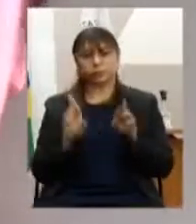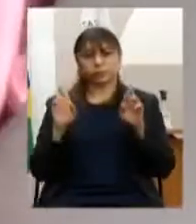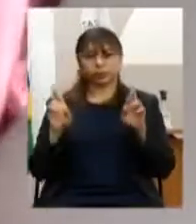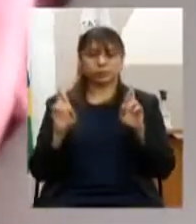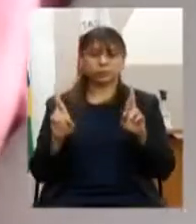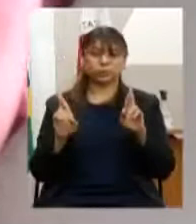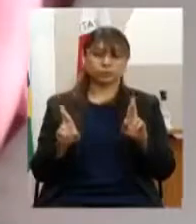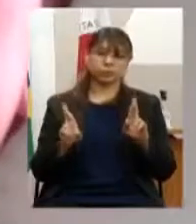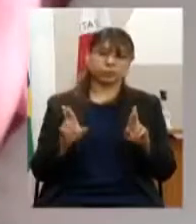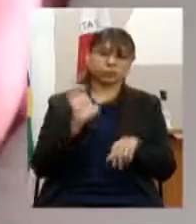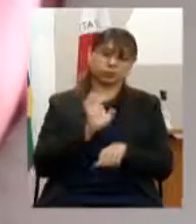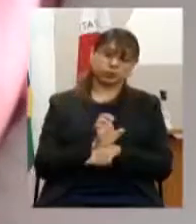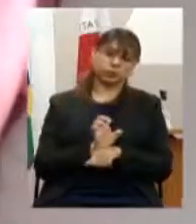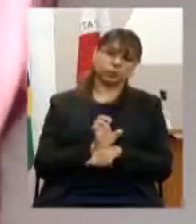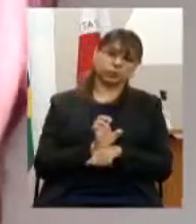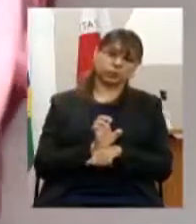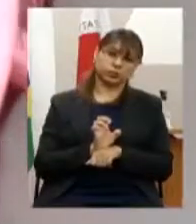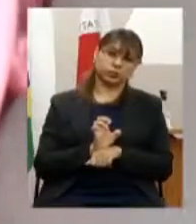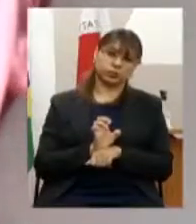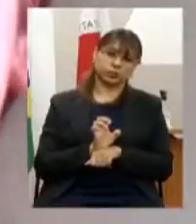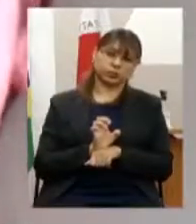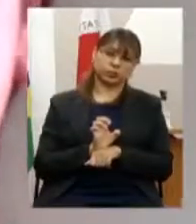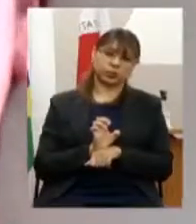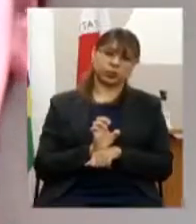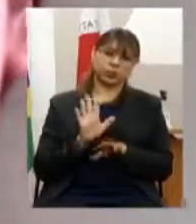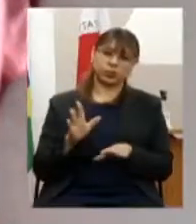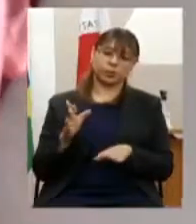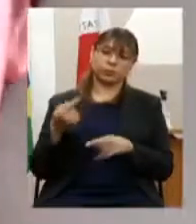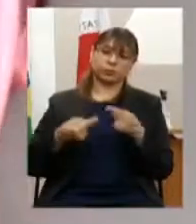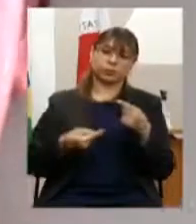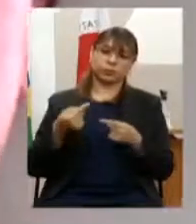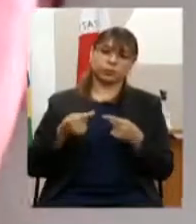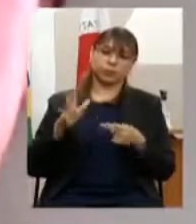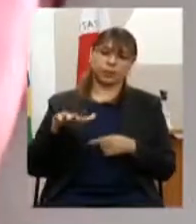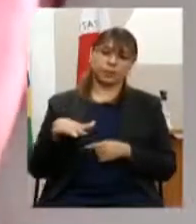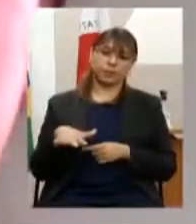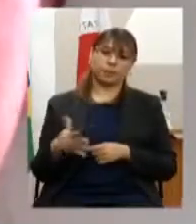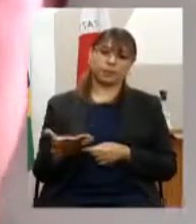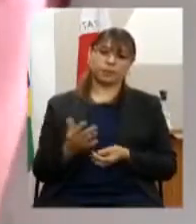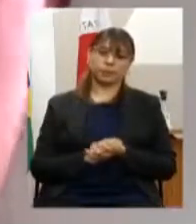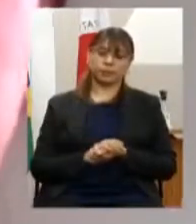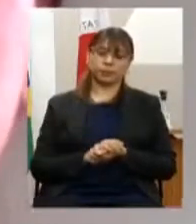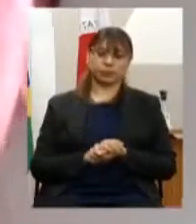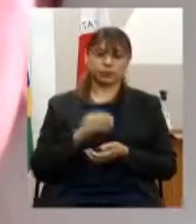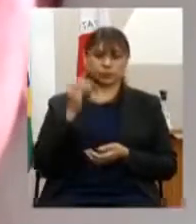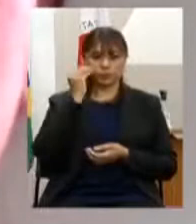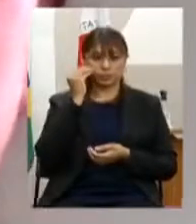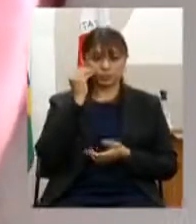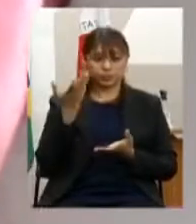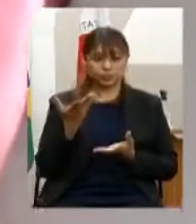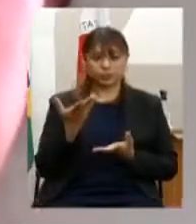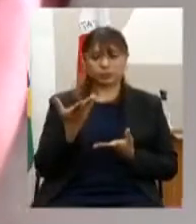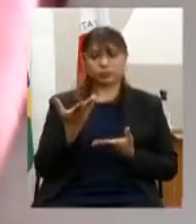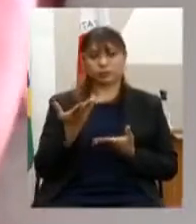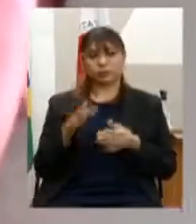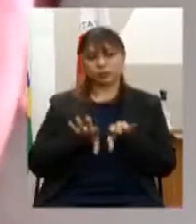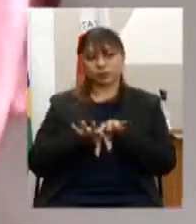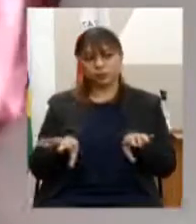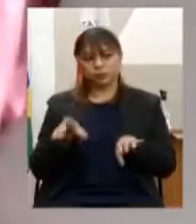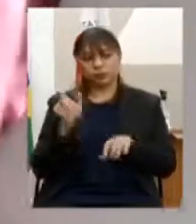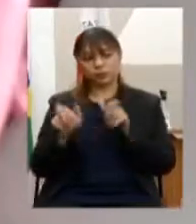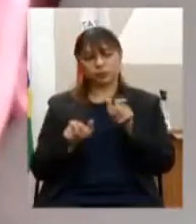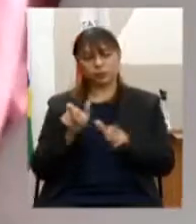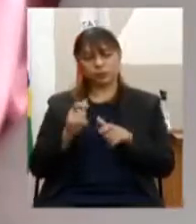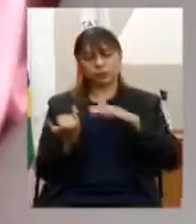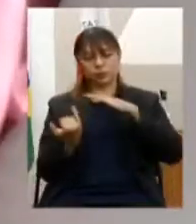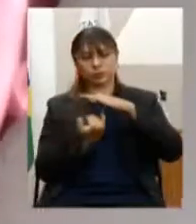a relação às pessoas mas é uma política muito mais barata para desinstitucionalizar essas pessoas nós teríamos 170